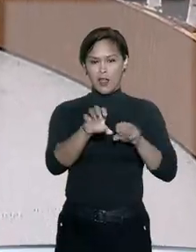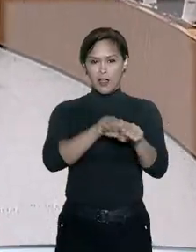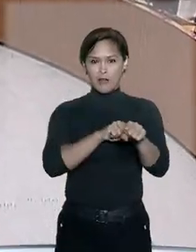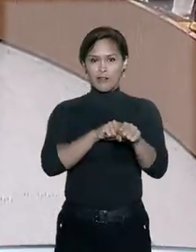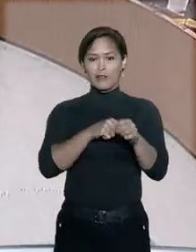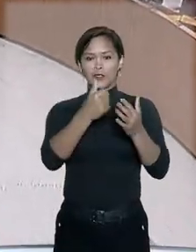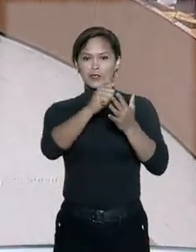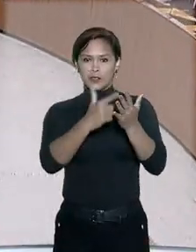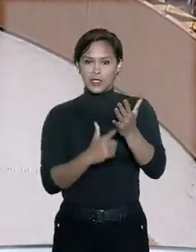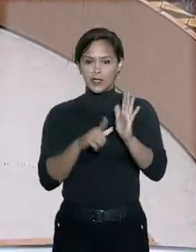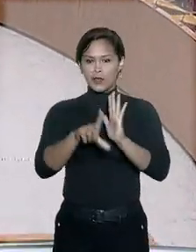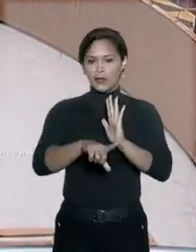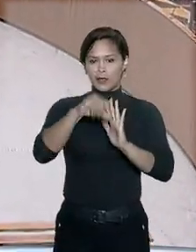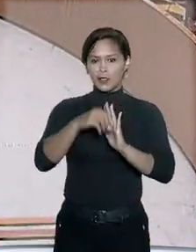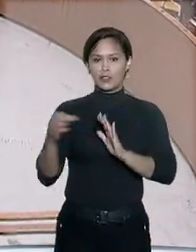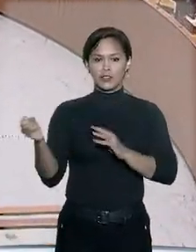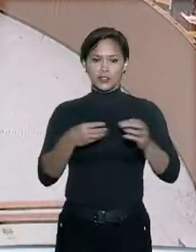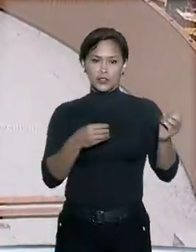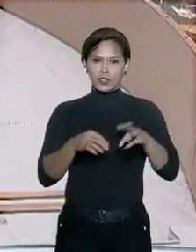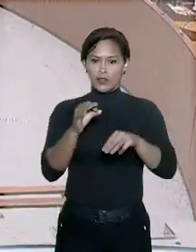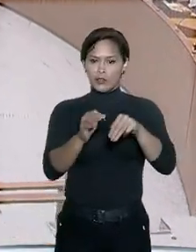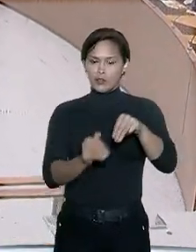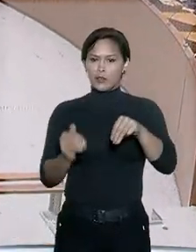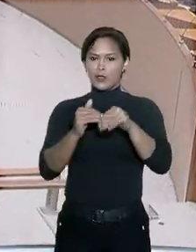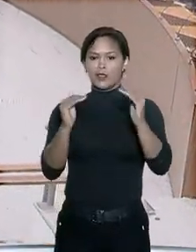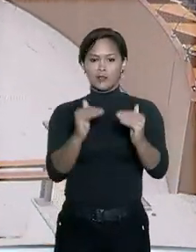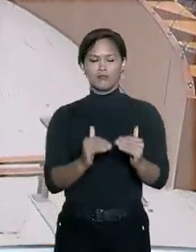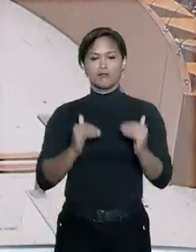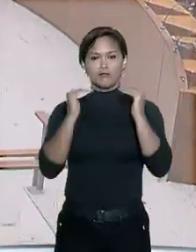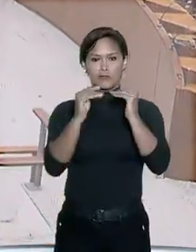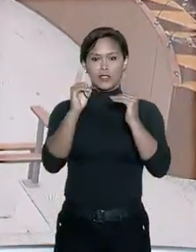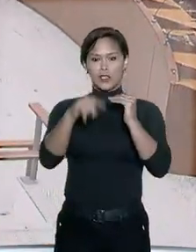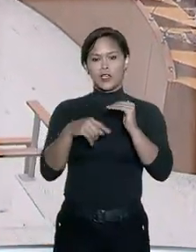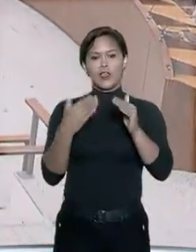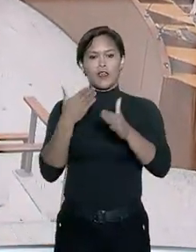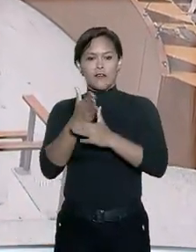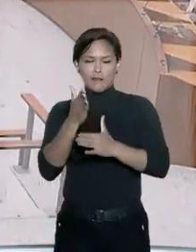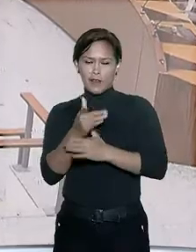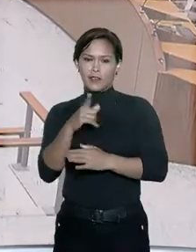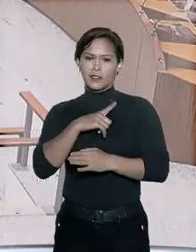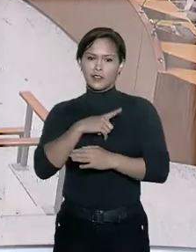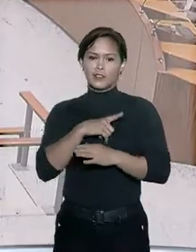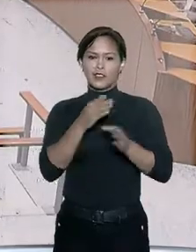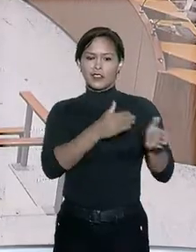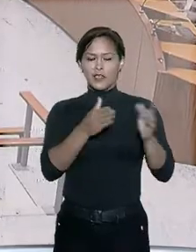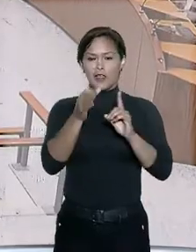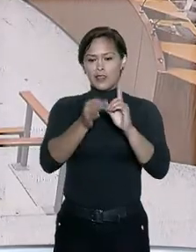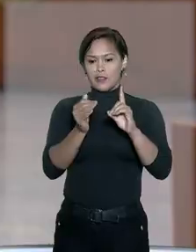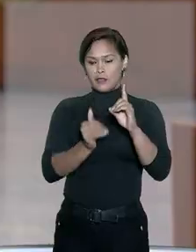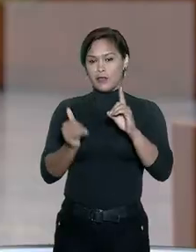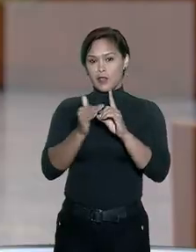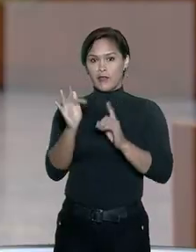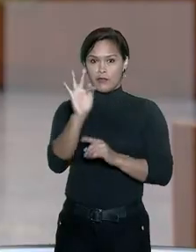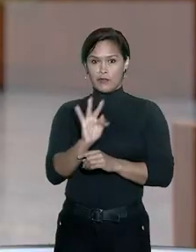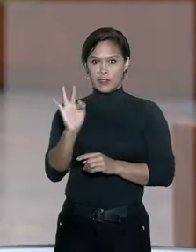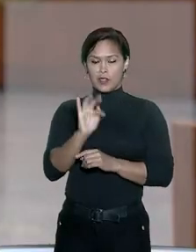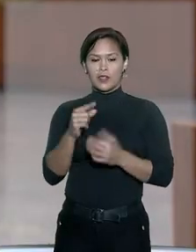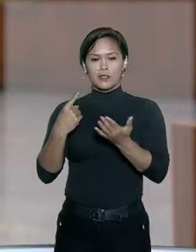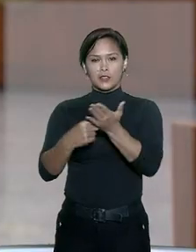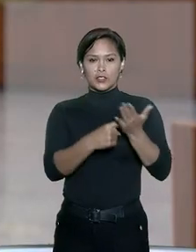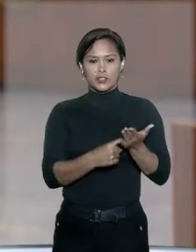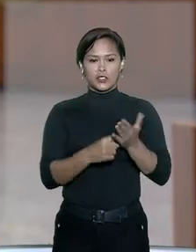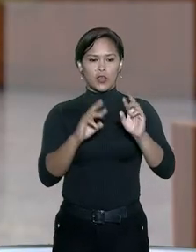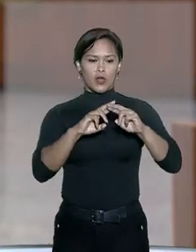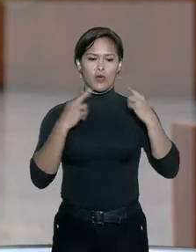das listas para a escolha de novos ministros da Corte Superior, em vagas reservadas a desembargadores federais. De acordo com o